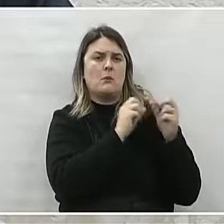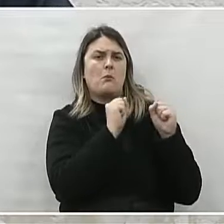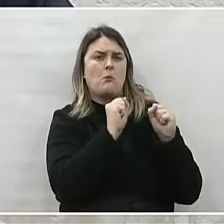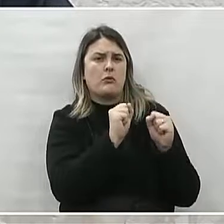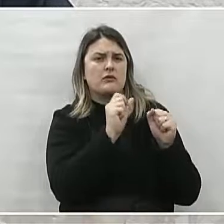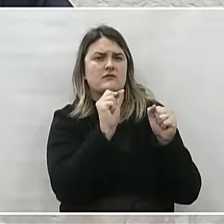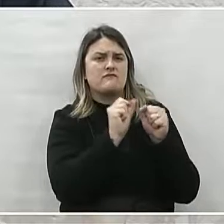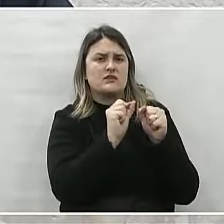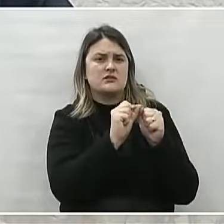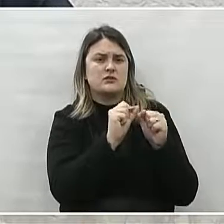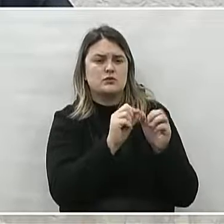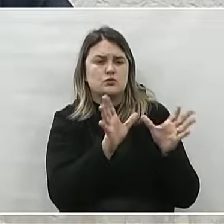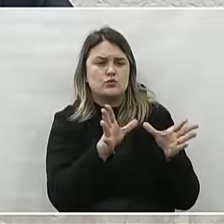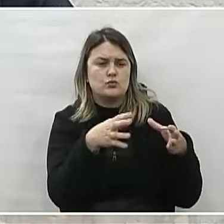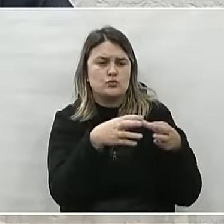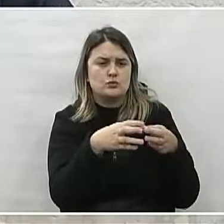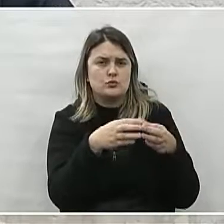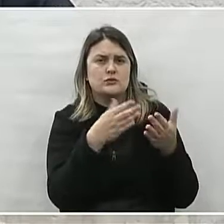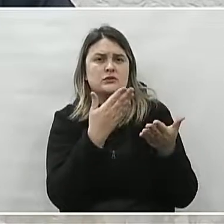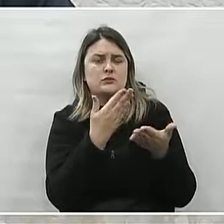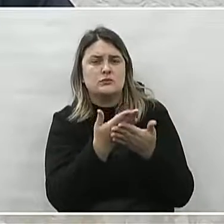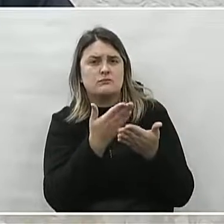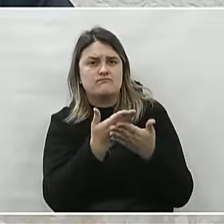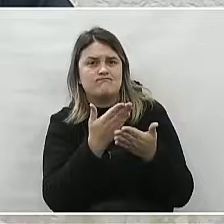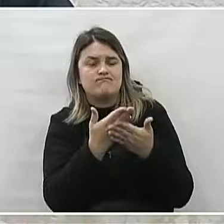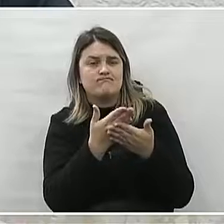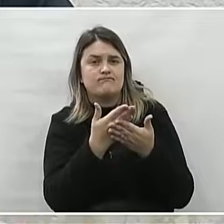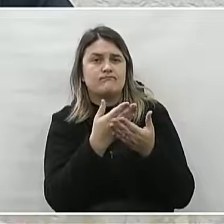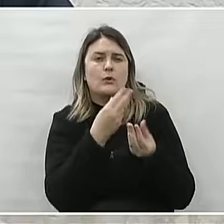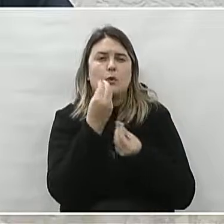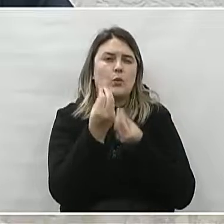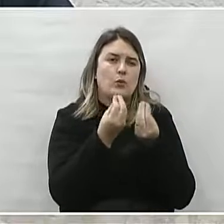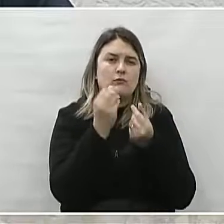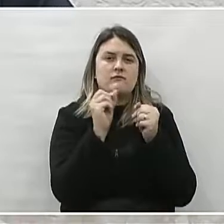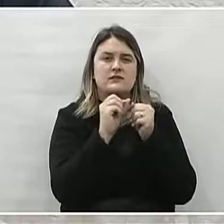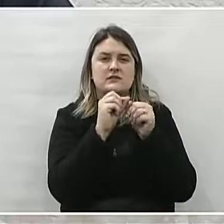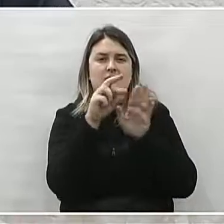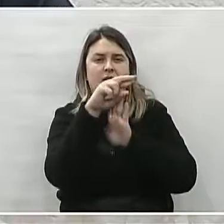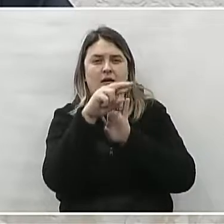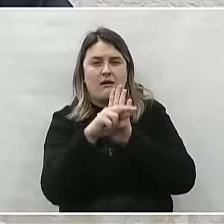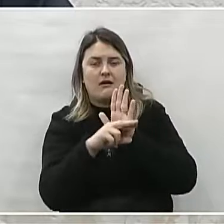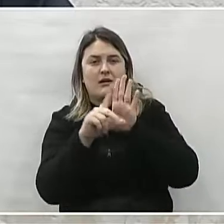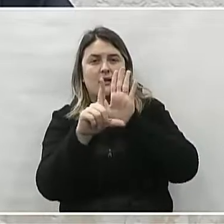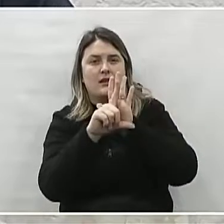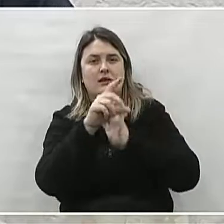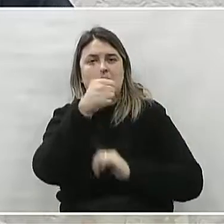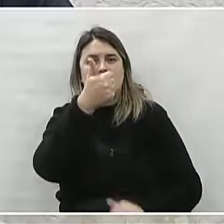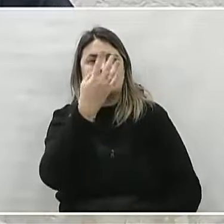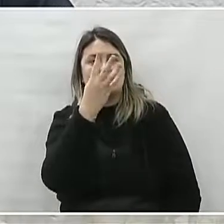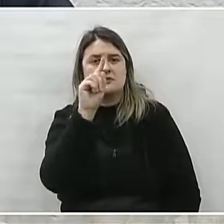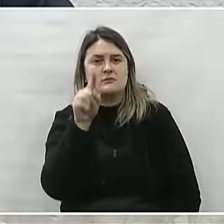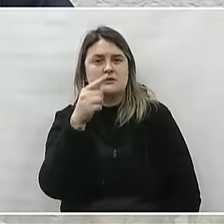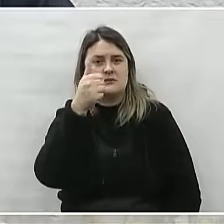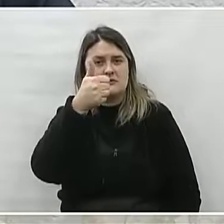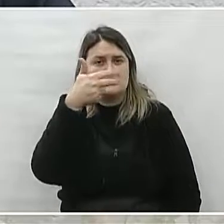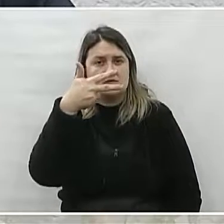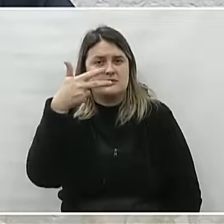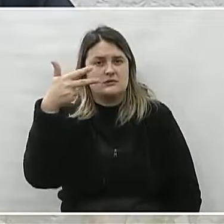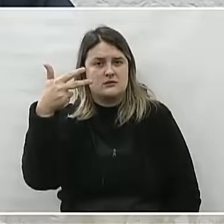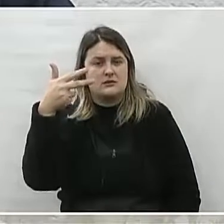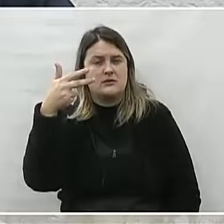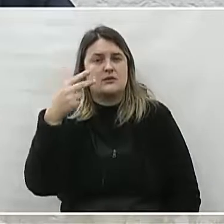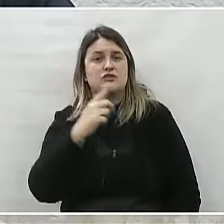montar uma comissão para realizar estudos, no sentido de regulamentar a Lei nº 14.133,